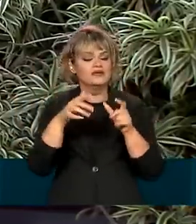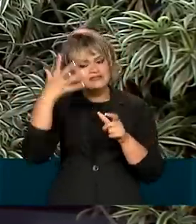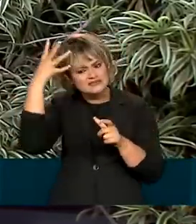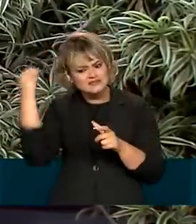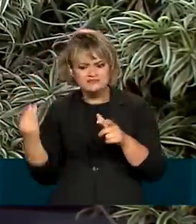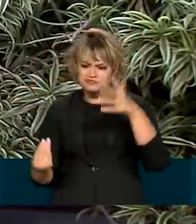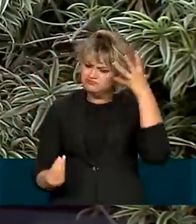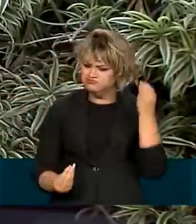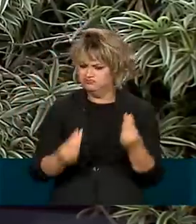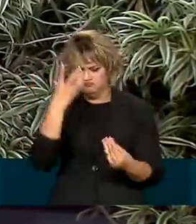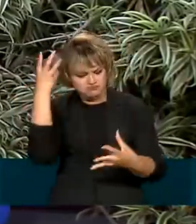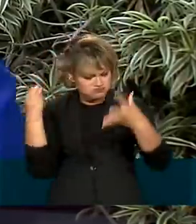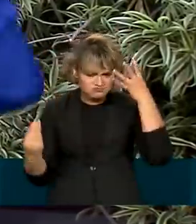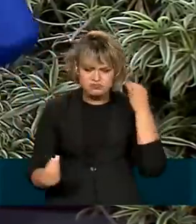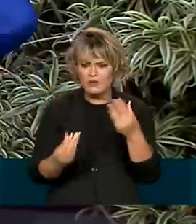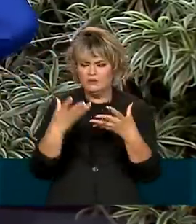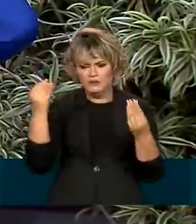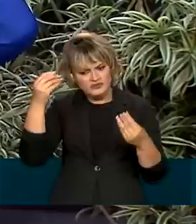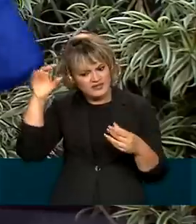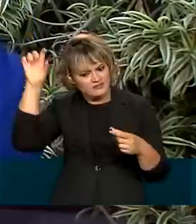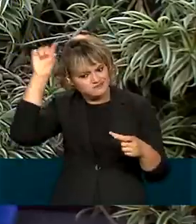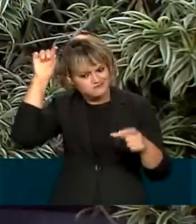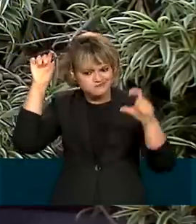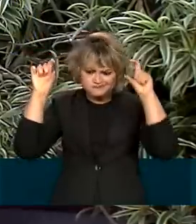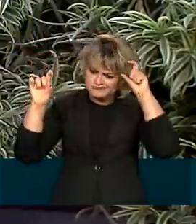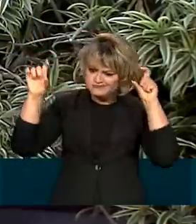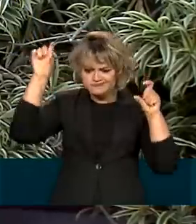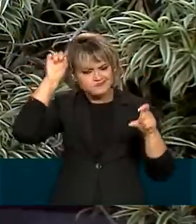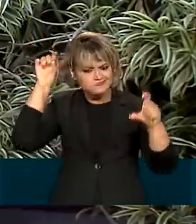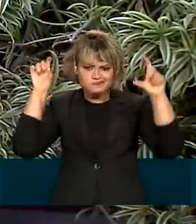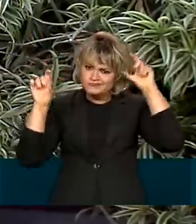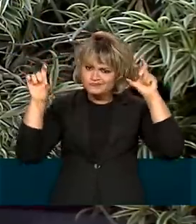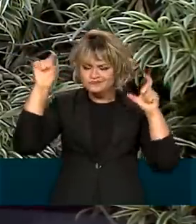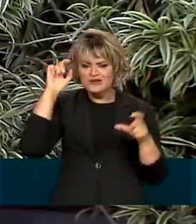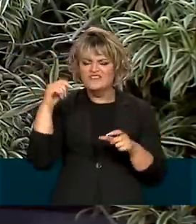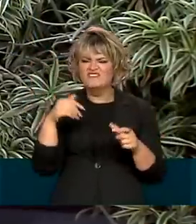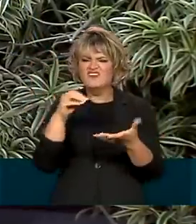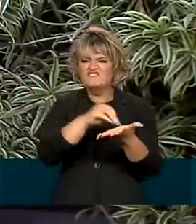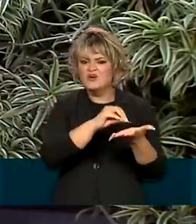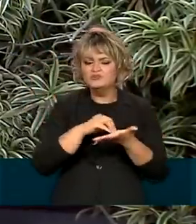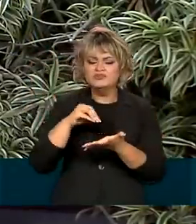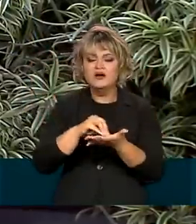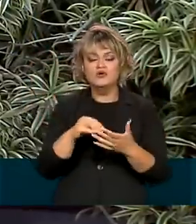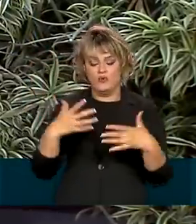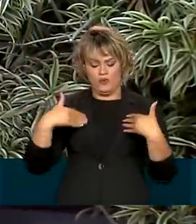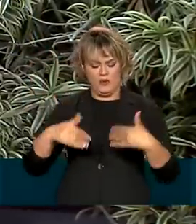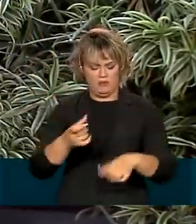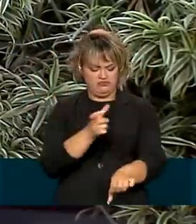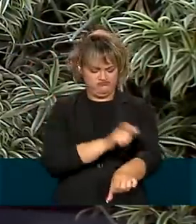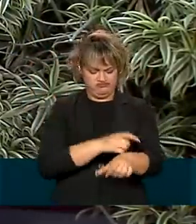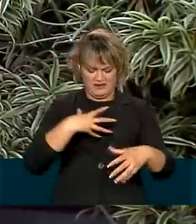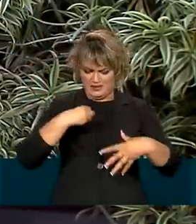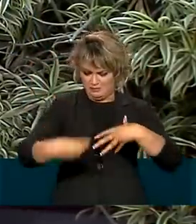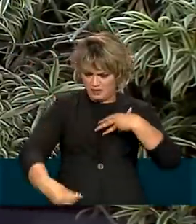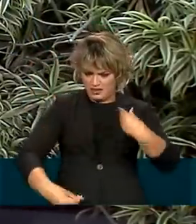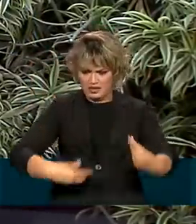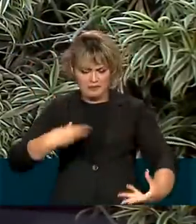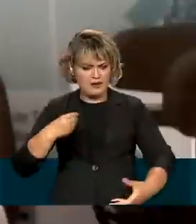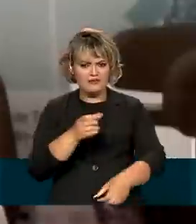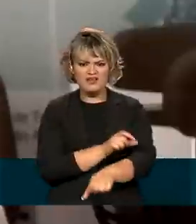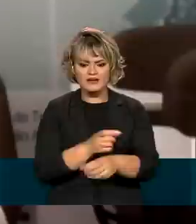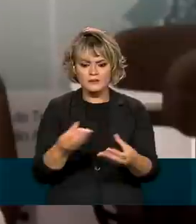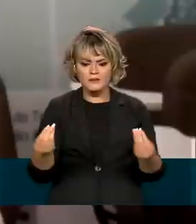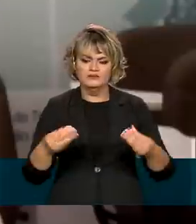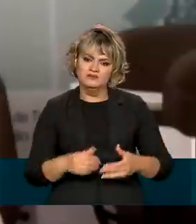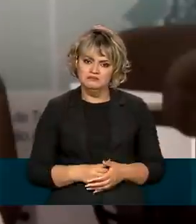perda é acentuada, provocando falhas no couro cabeludo ou mesmo em outras partes do corpo que possuem pelos.